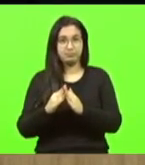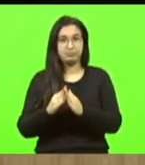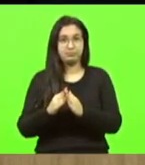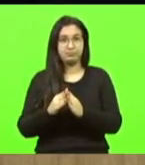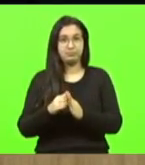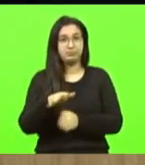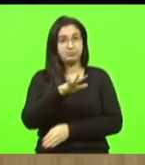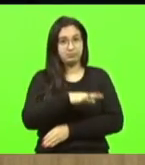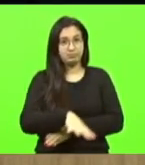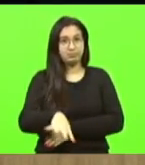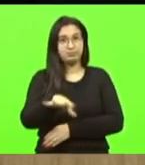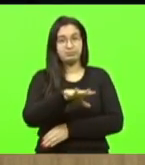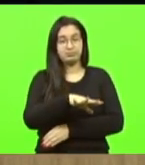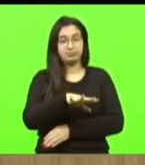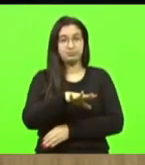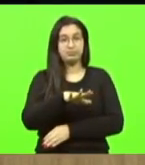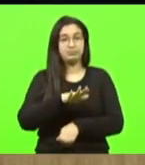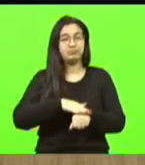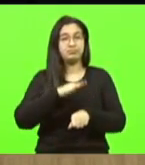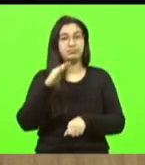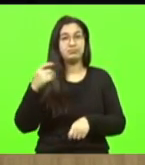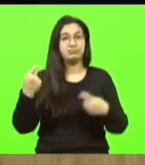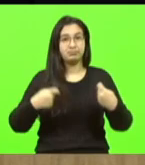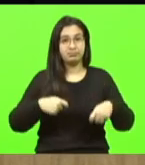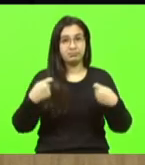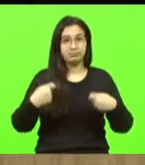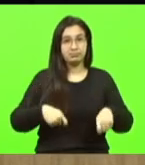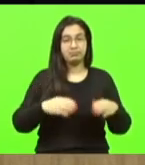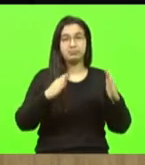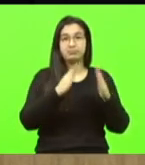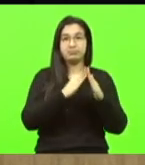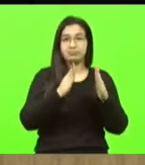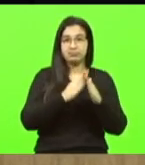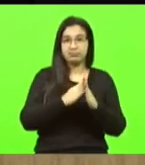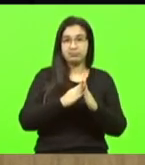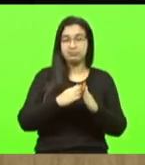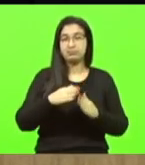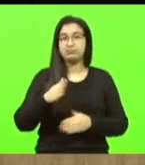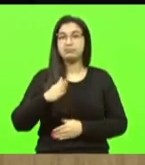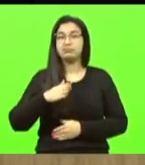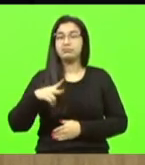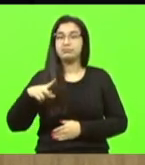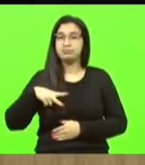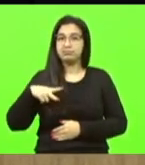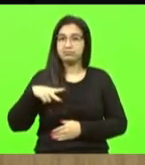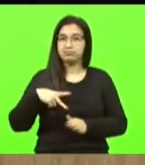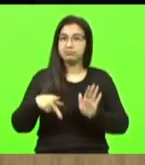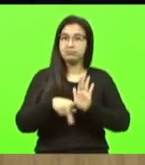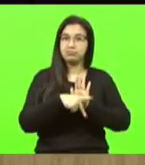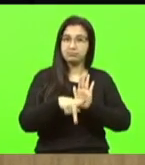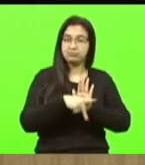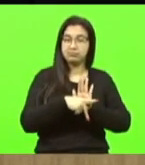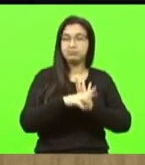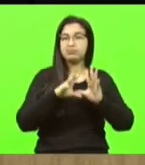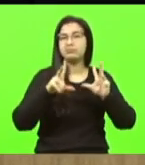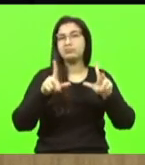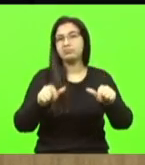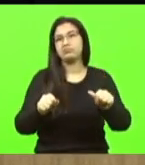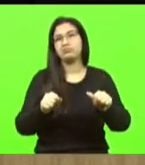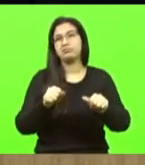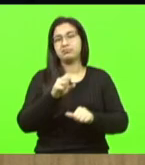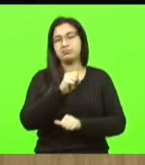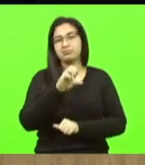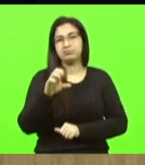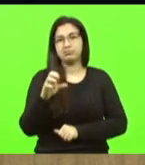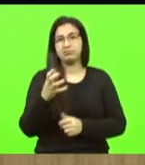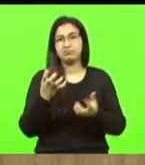que mais necessita casa própria que é o que todos nós catarinenses pretendemos então parabéns